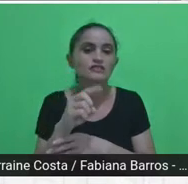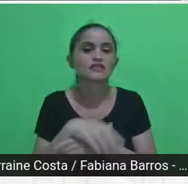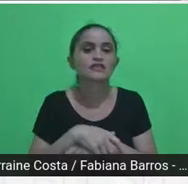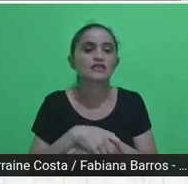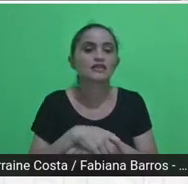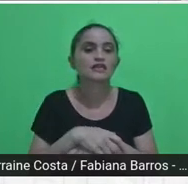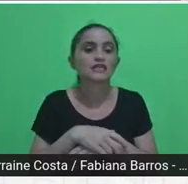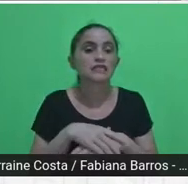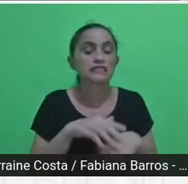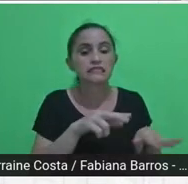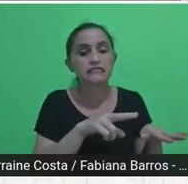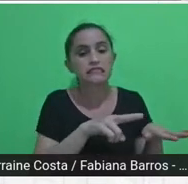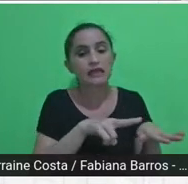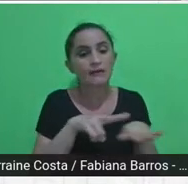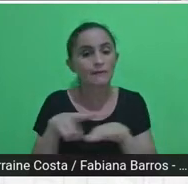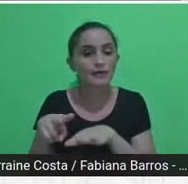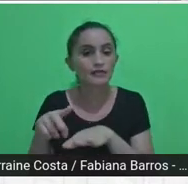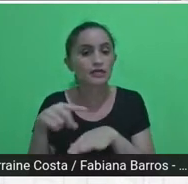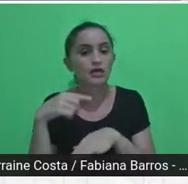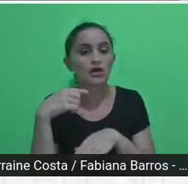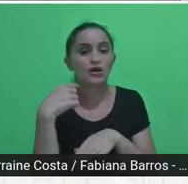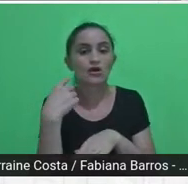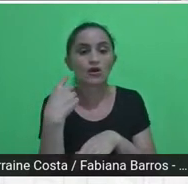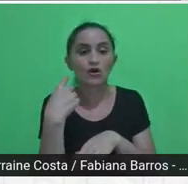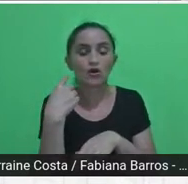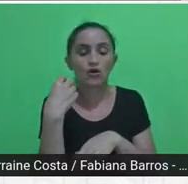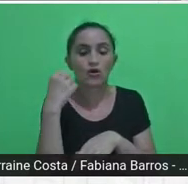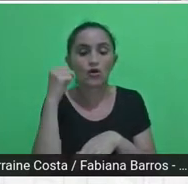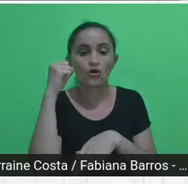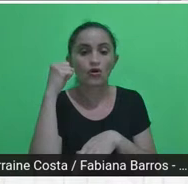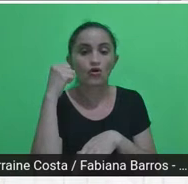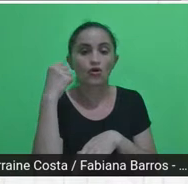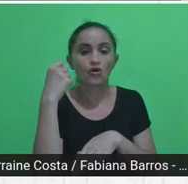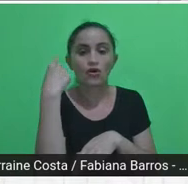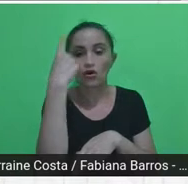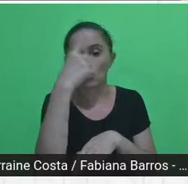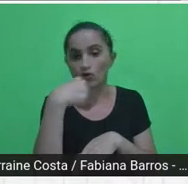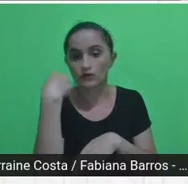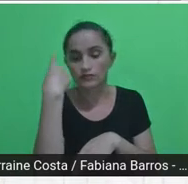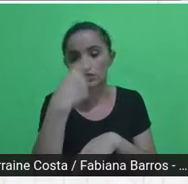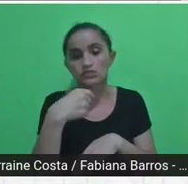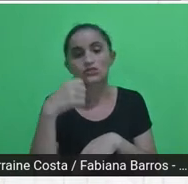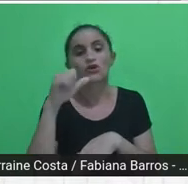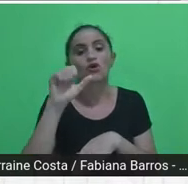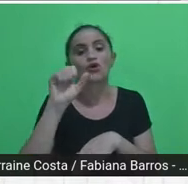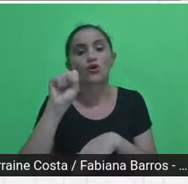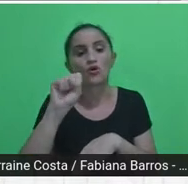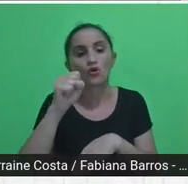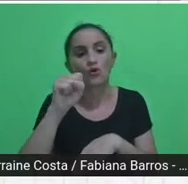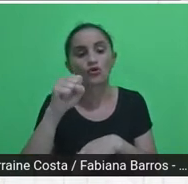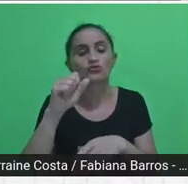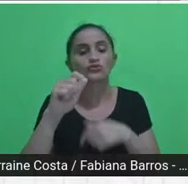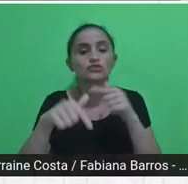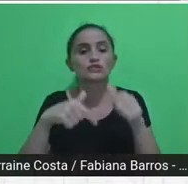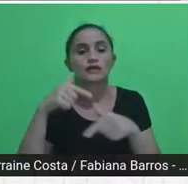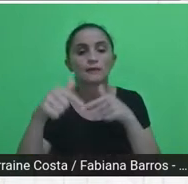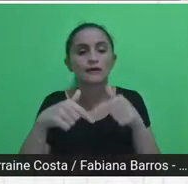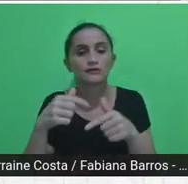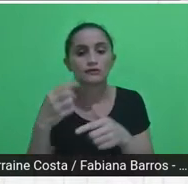horas de trabalho diário, envolvia dois dias em classe e três dias em campo,